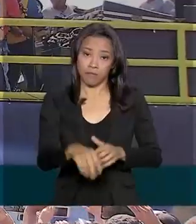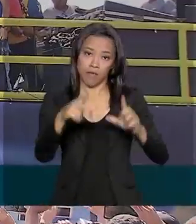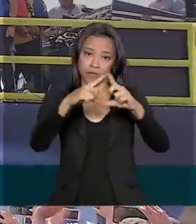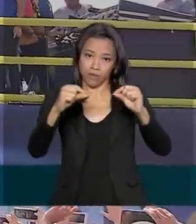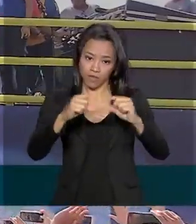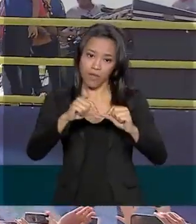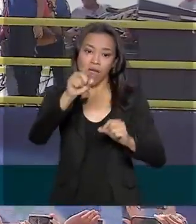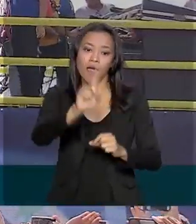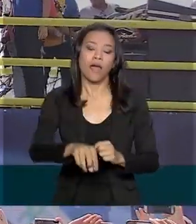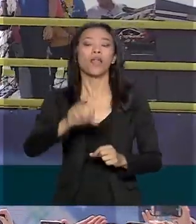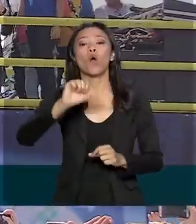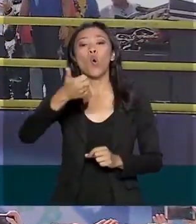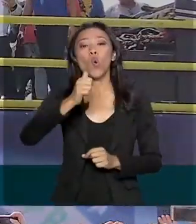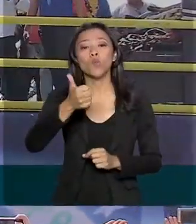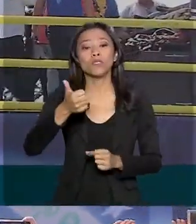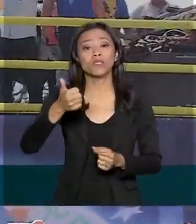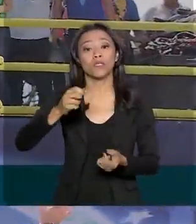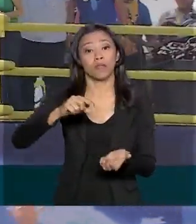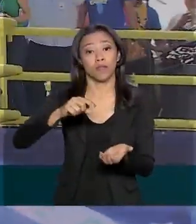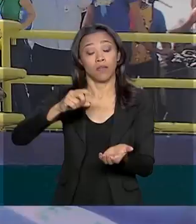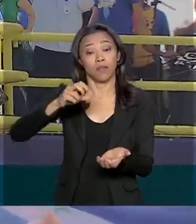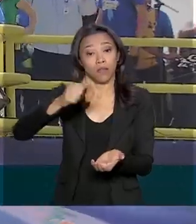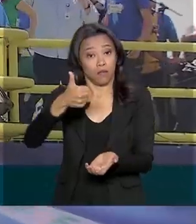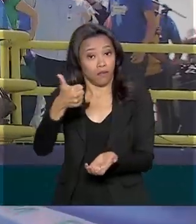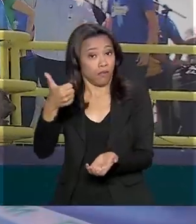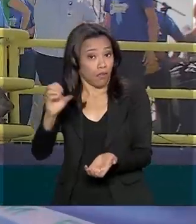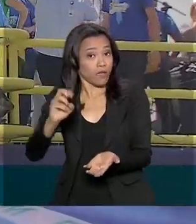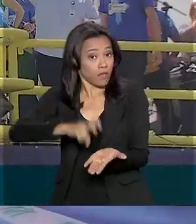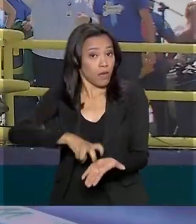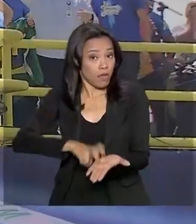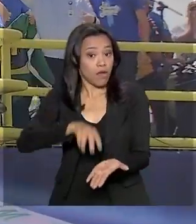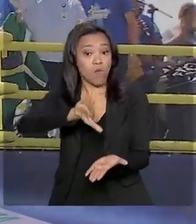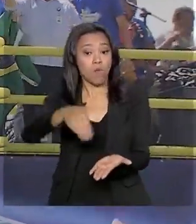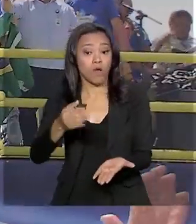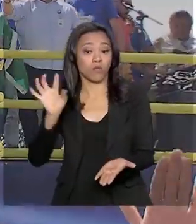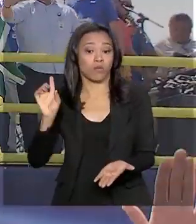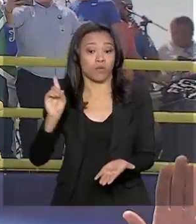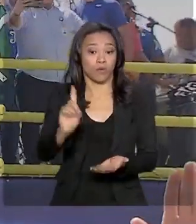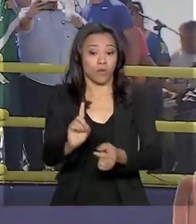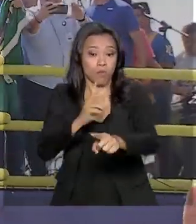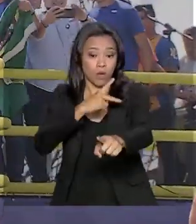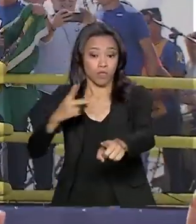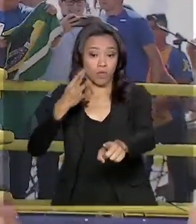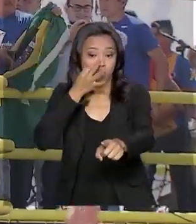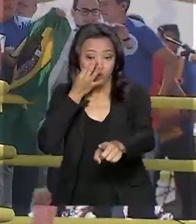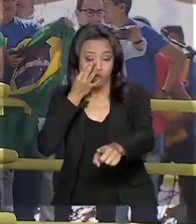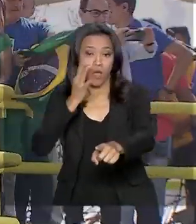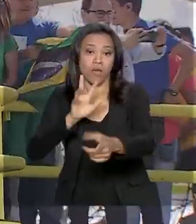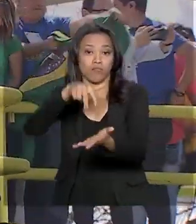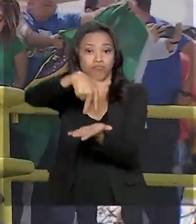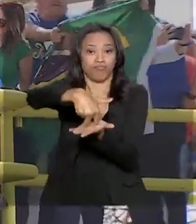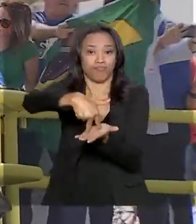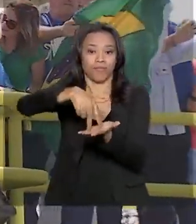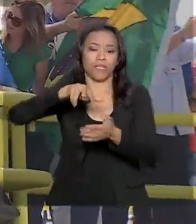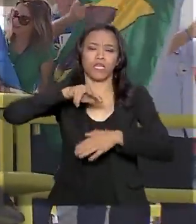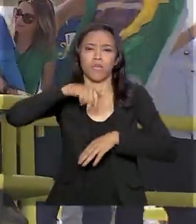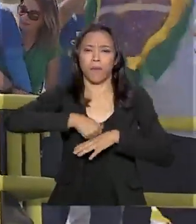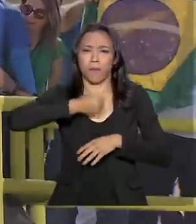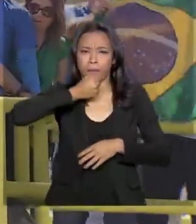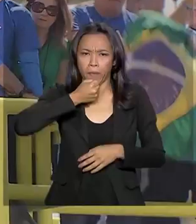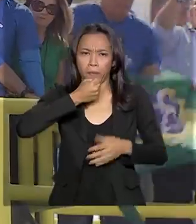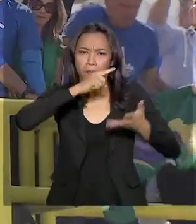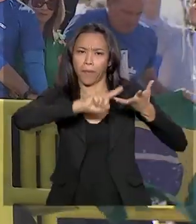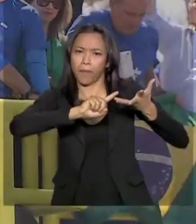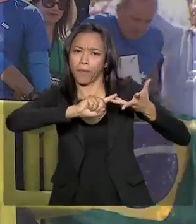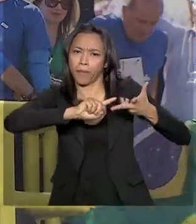Eram 11 e 10 da manhã quando o presidente Jair Bolsonaro chegou. Ele subiu no trio elétrico e falou sobre os